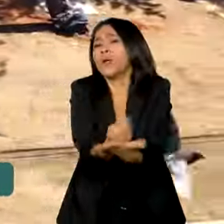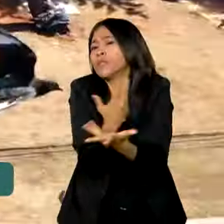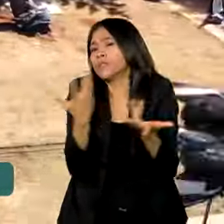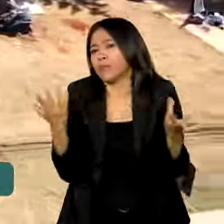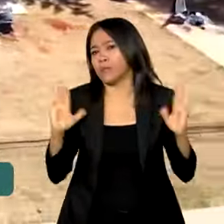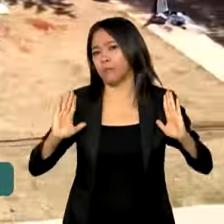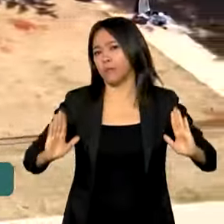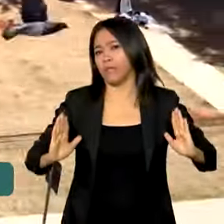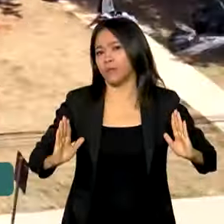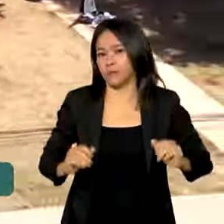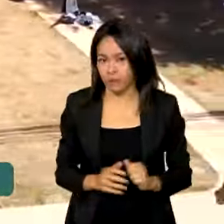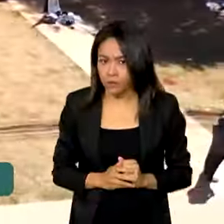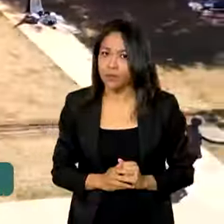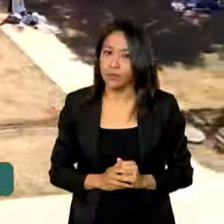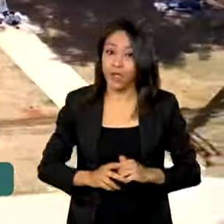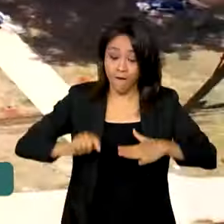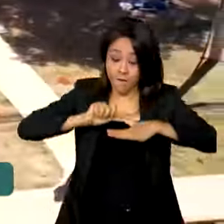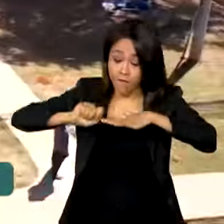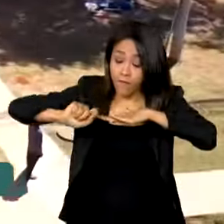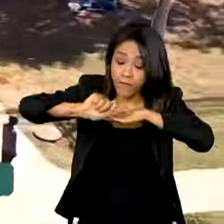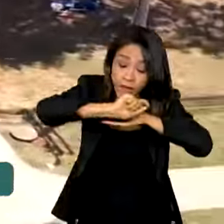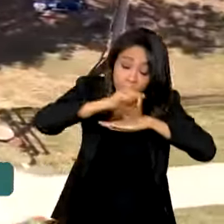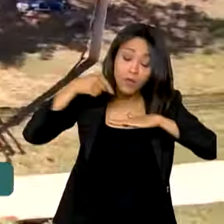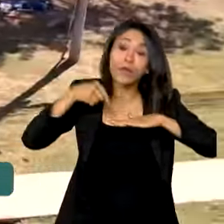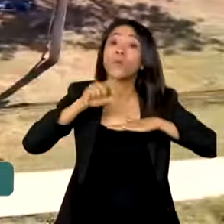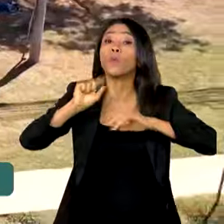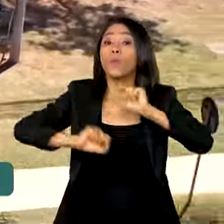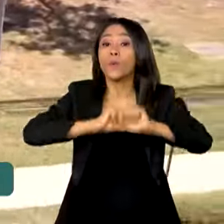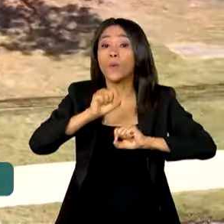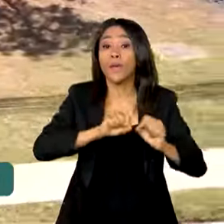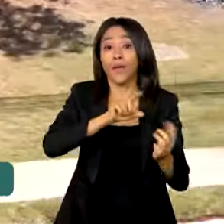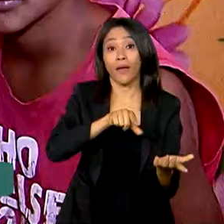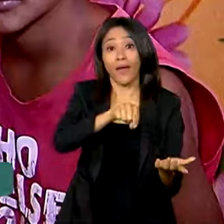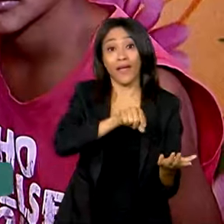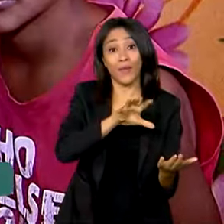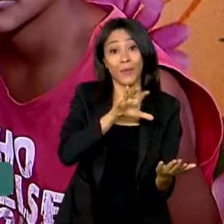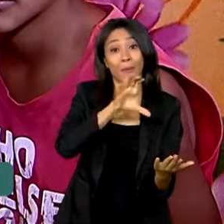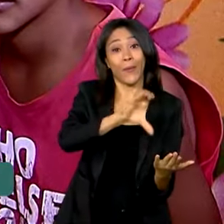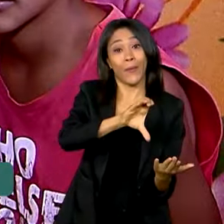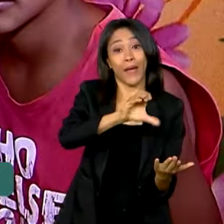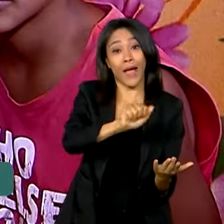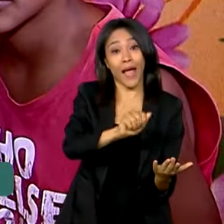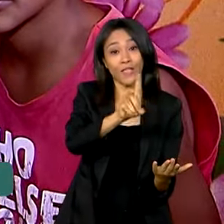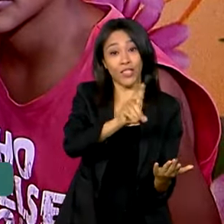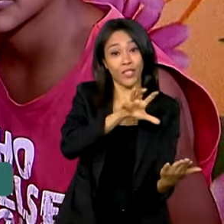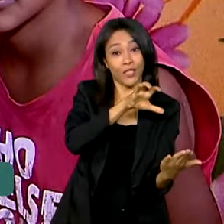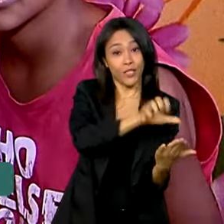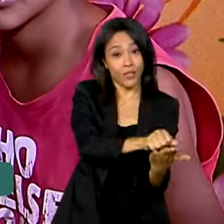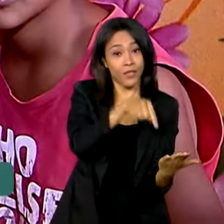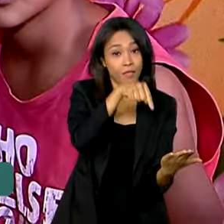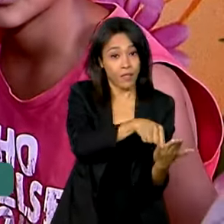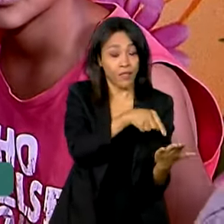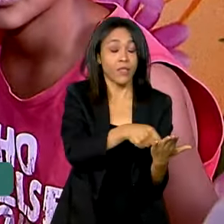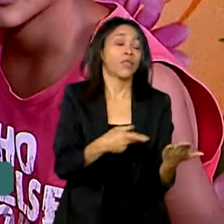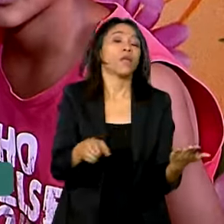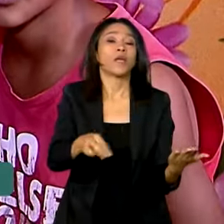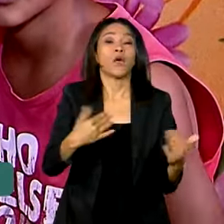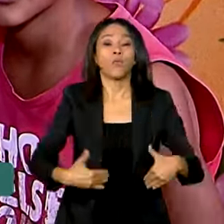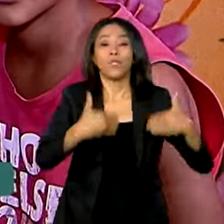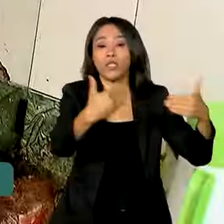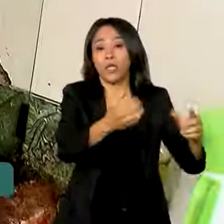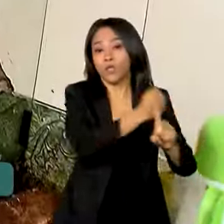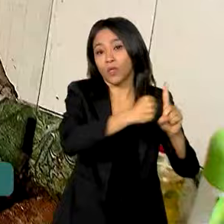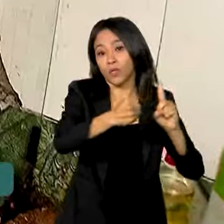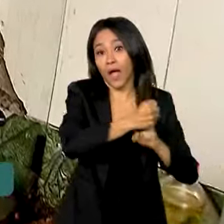Algumas dessas fake news se baseiam no Cadastro Único, um sistema do Ministério do Desenvolvimento e Assistência